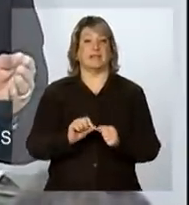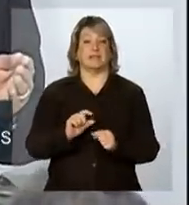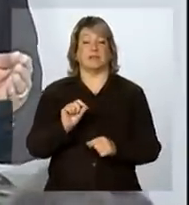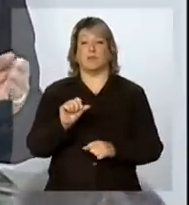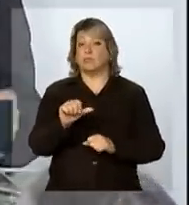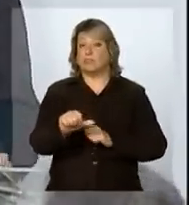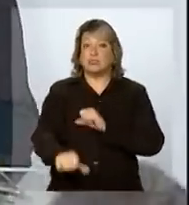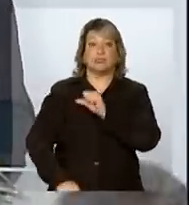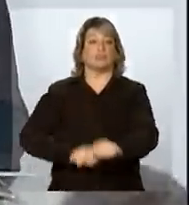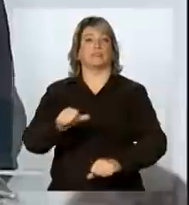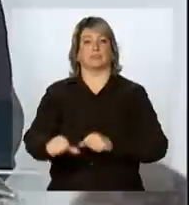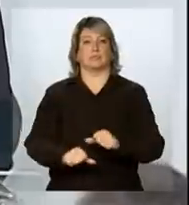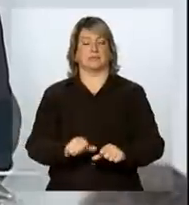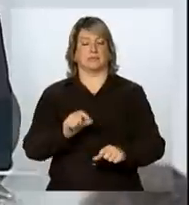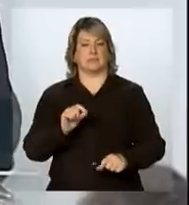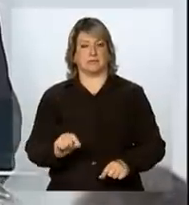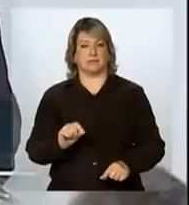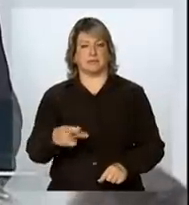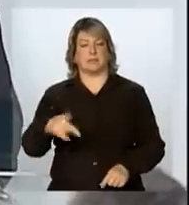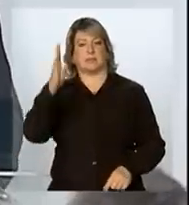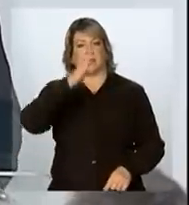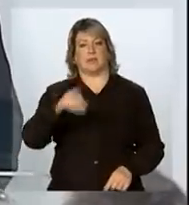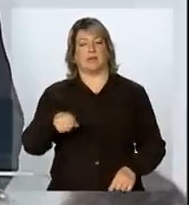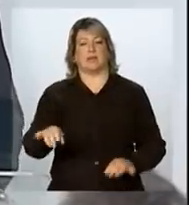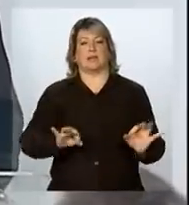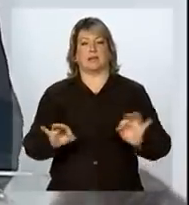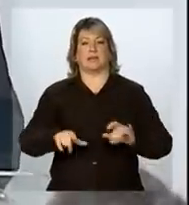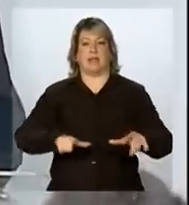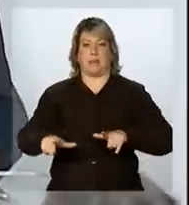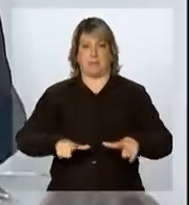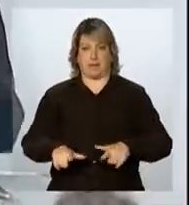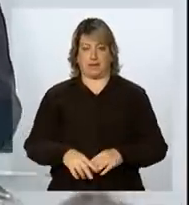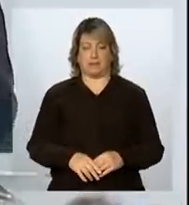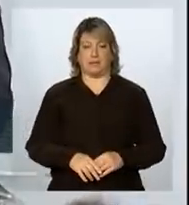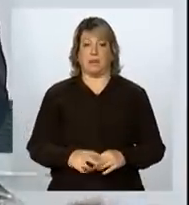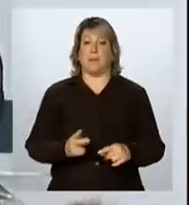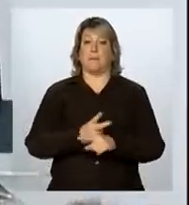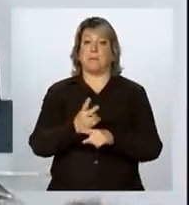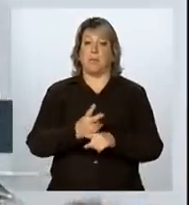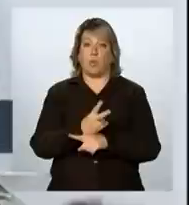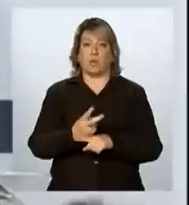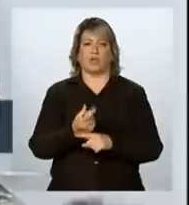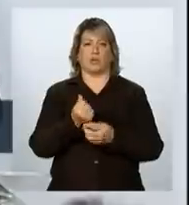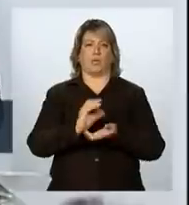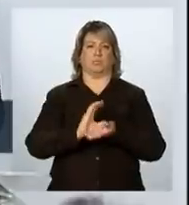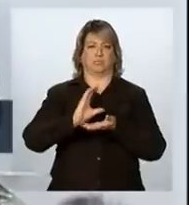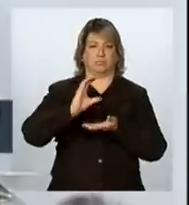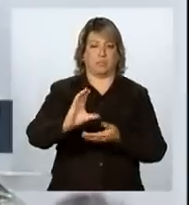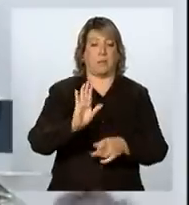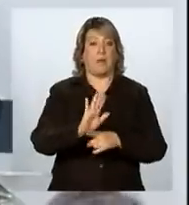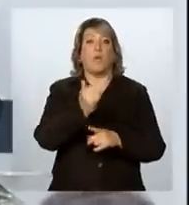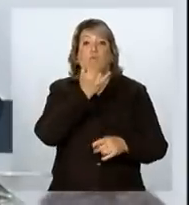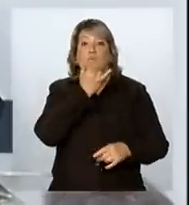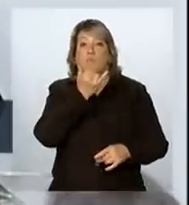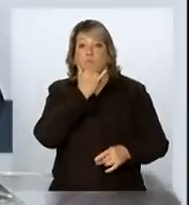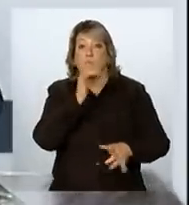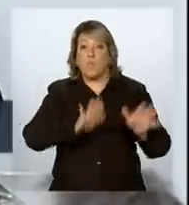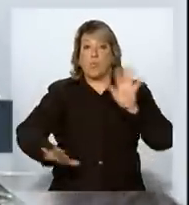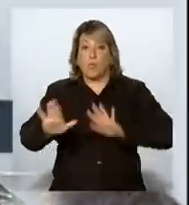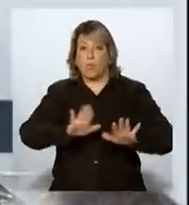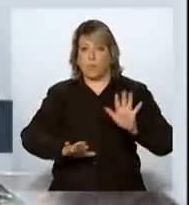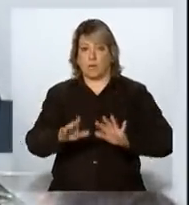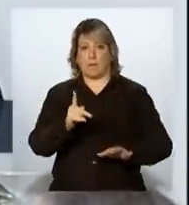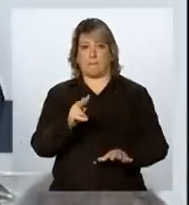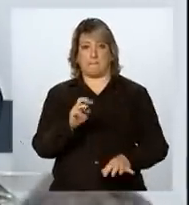nas ações de defesa civil no Brasil, buscando investir mais em prevenção para que a gente